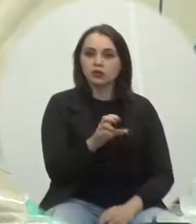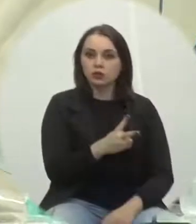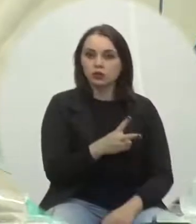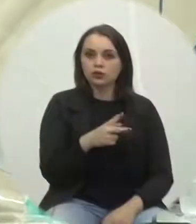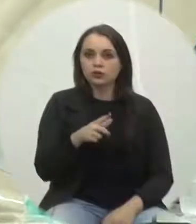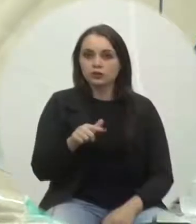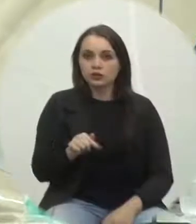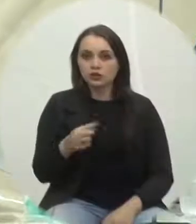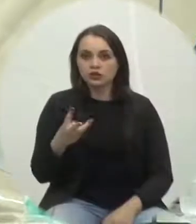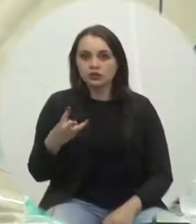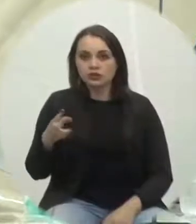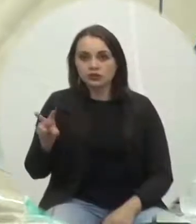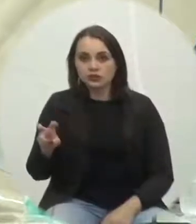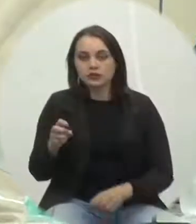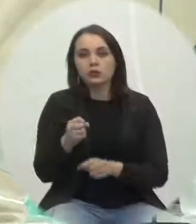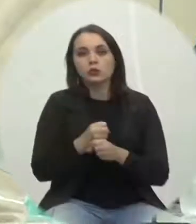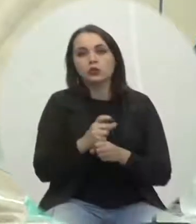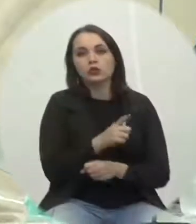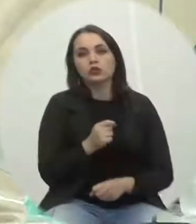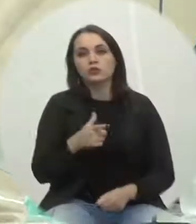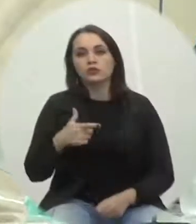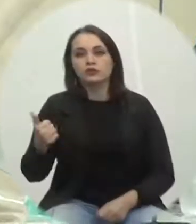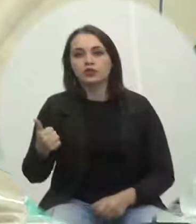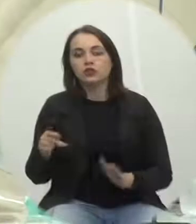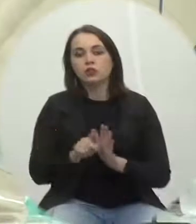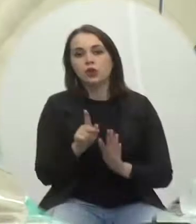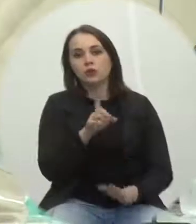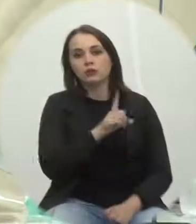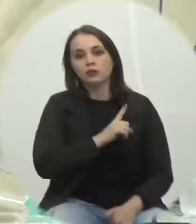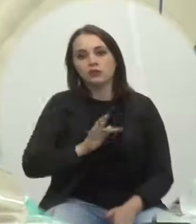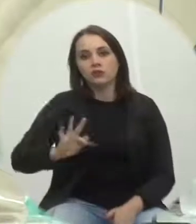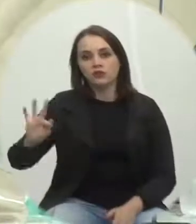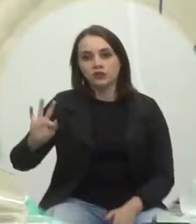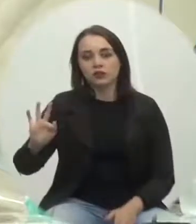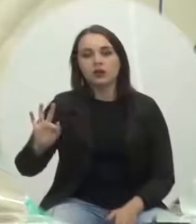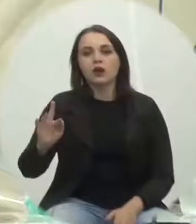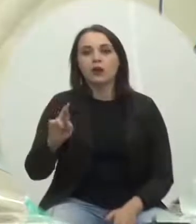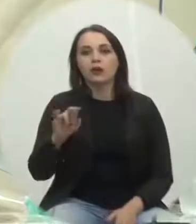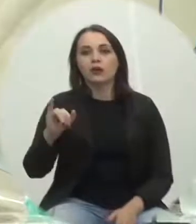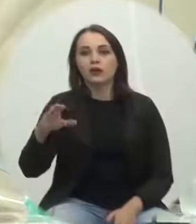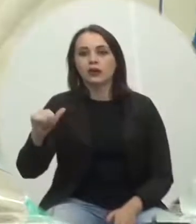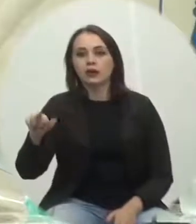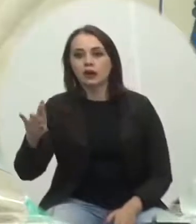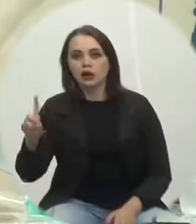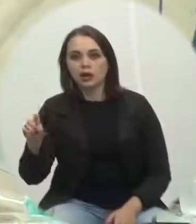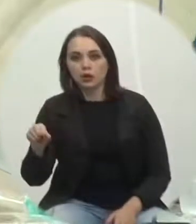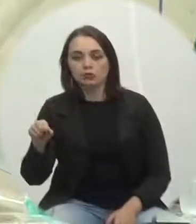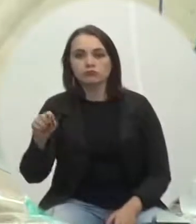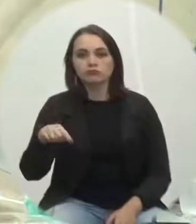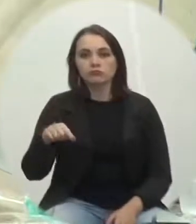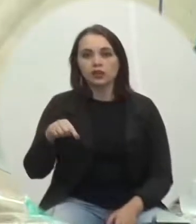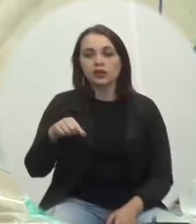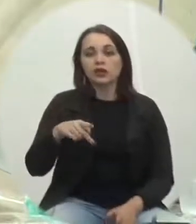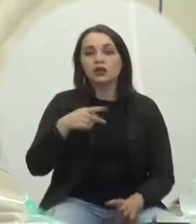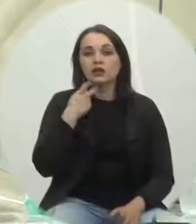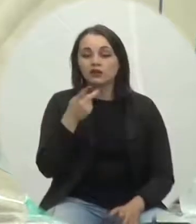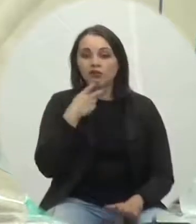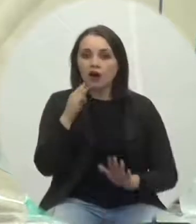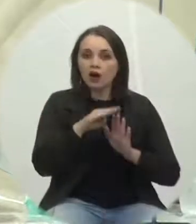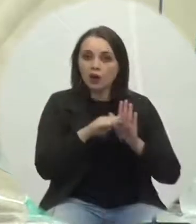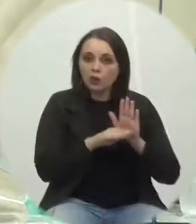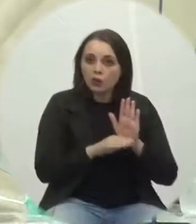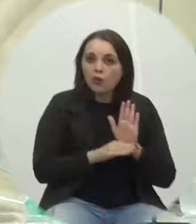2735 barra 2020 de autoria do deputado federal Ricardo Guidi PSD Santa Catarina que institui o programa que